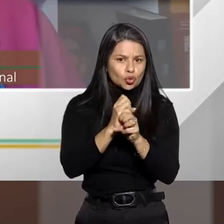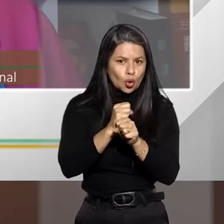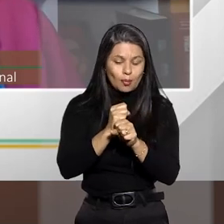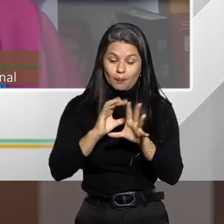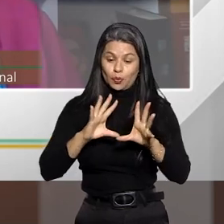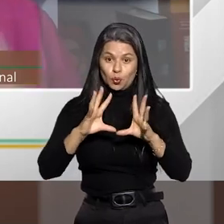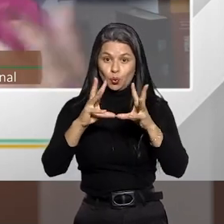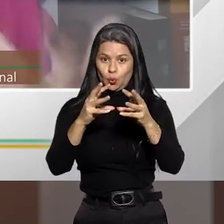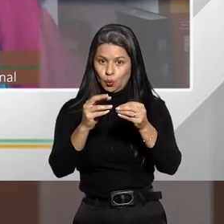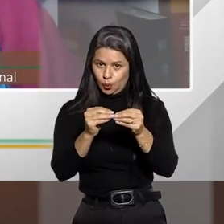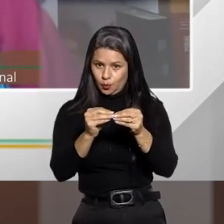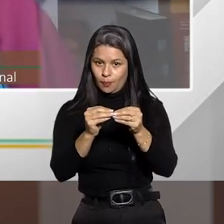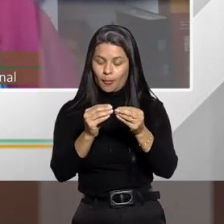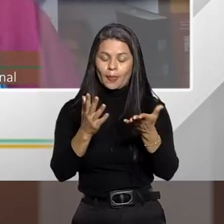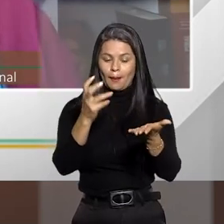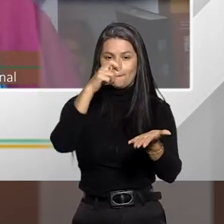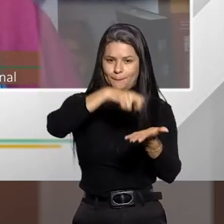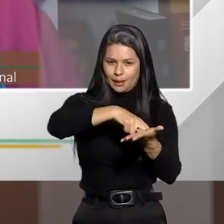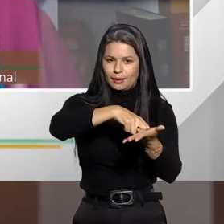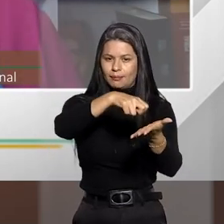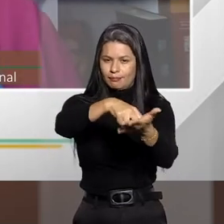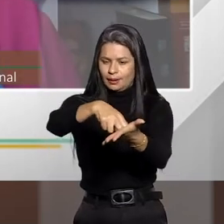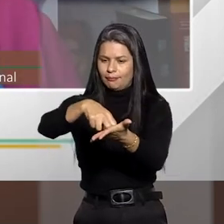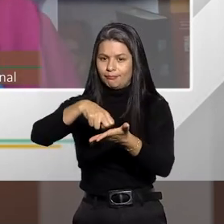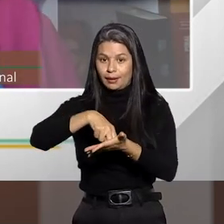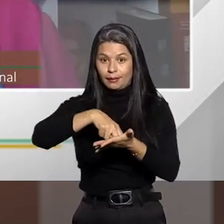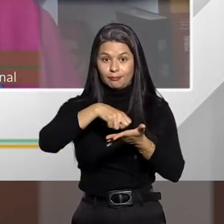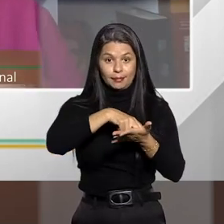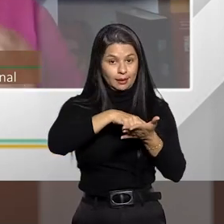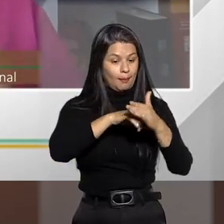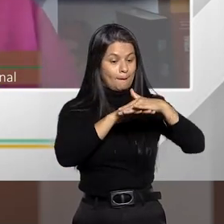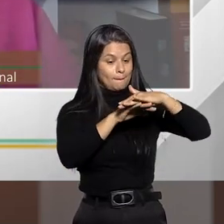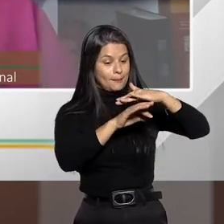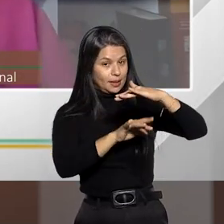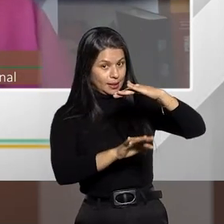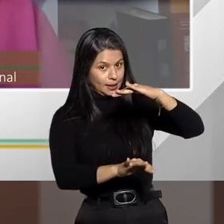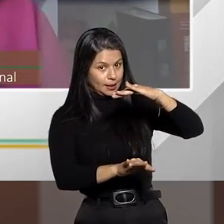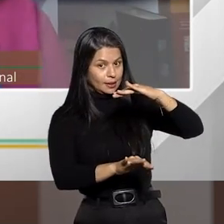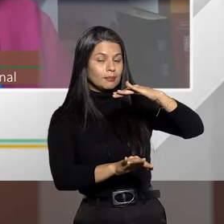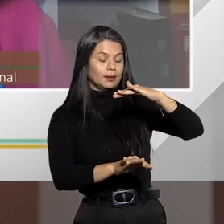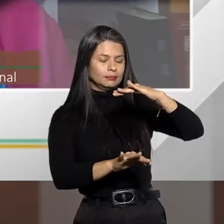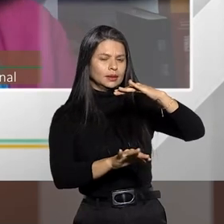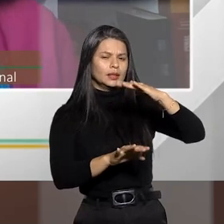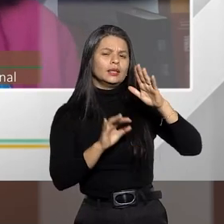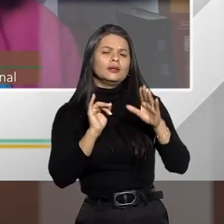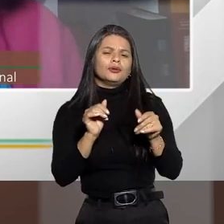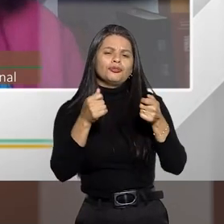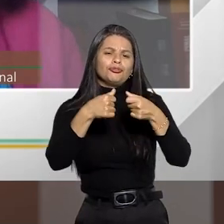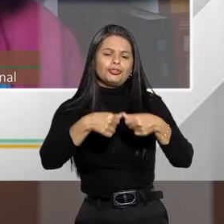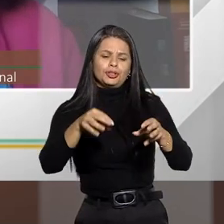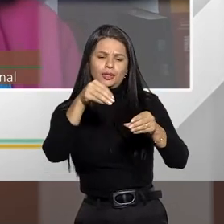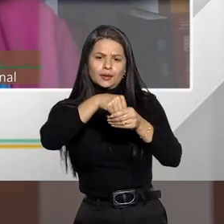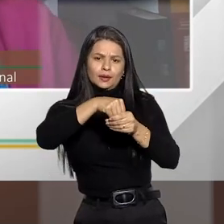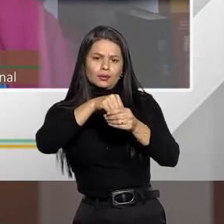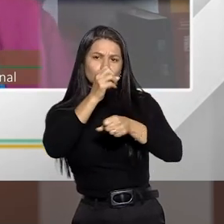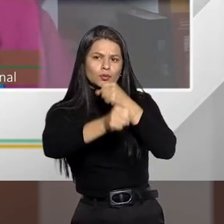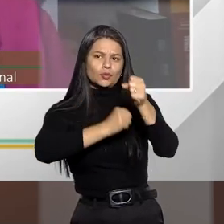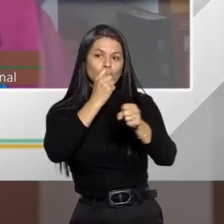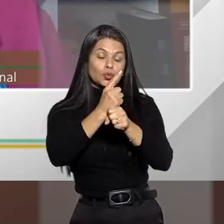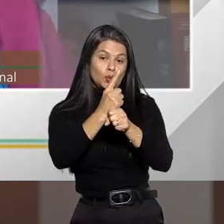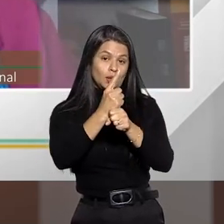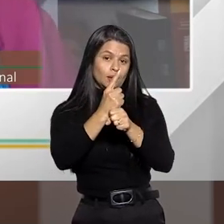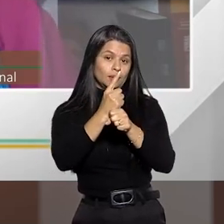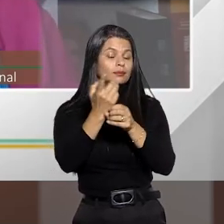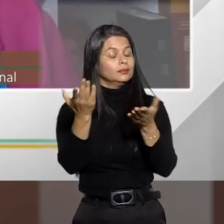daquelas condutas, penas em abstrato, pena mínima, a totalidade fica dentro do patamar de um ano, então,